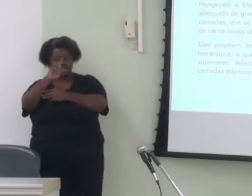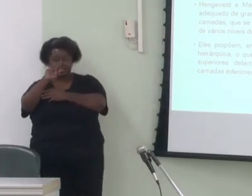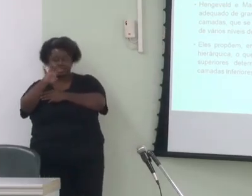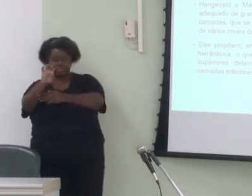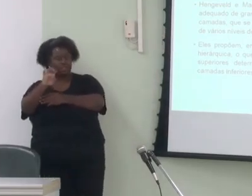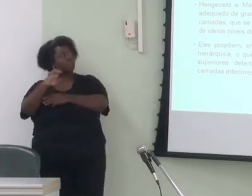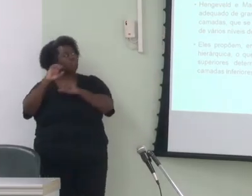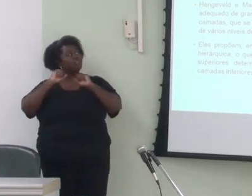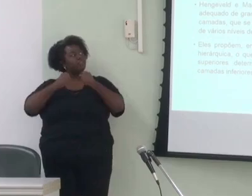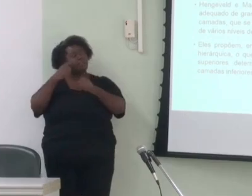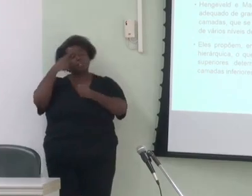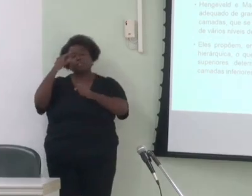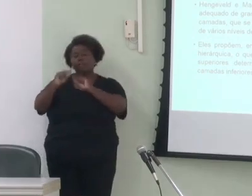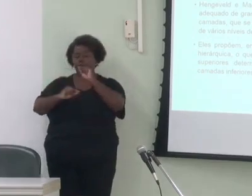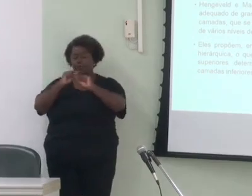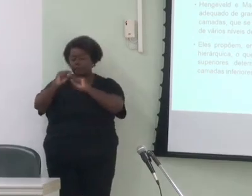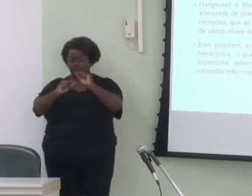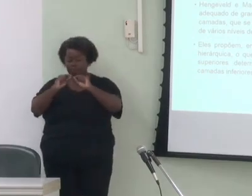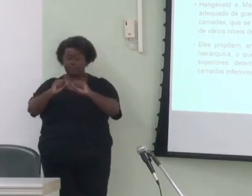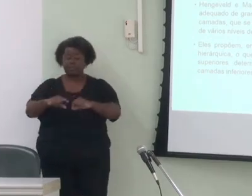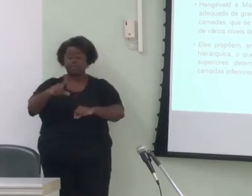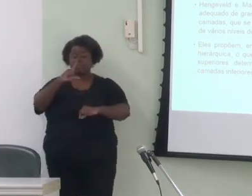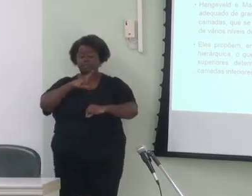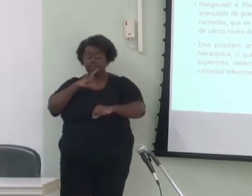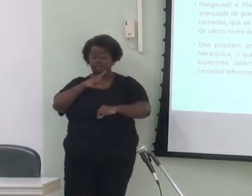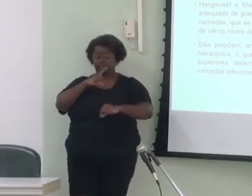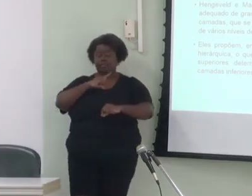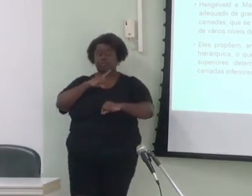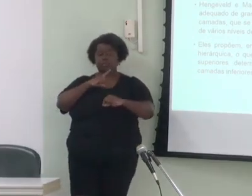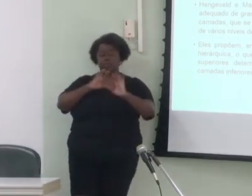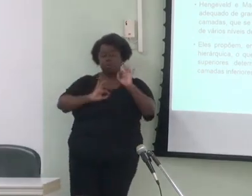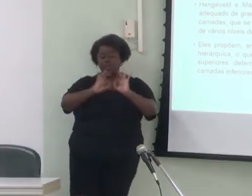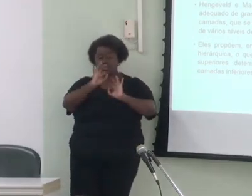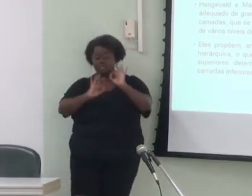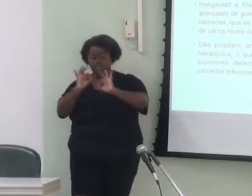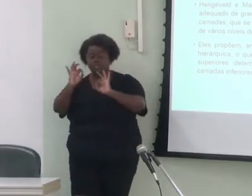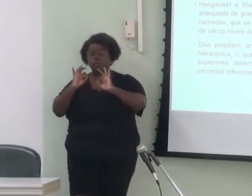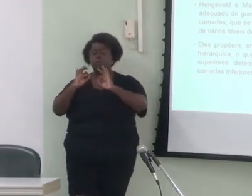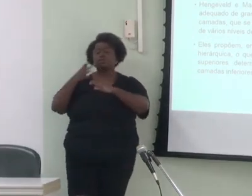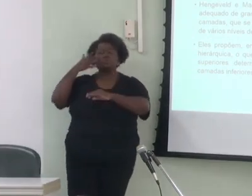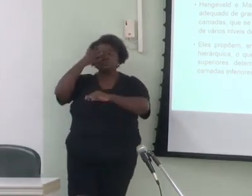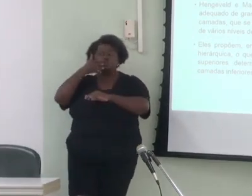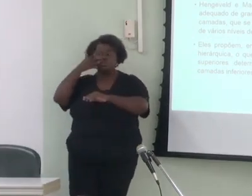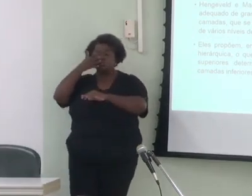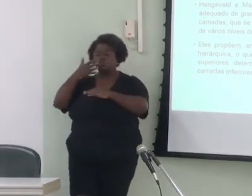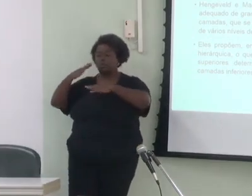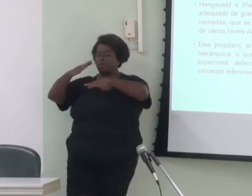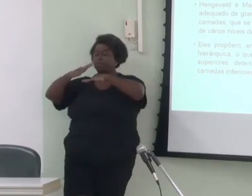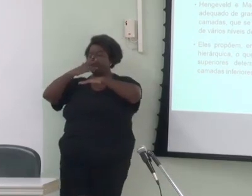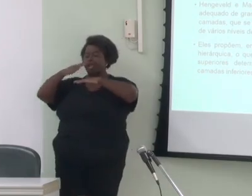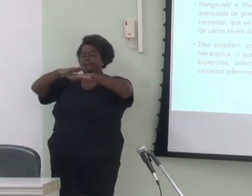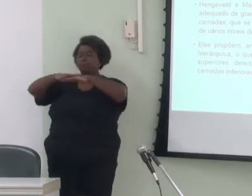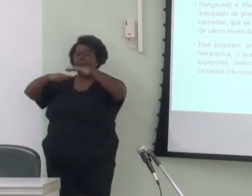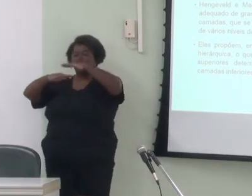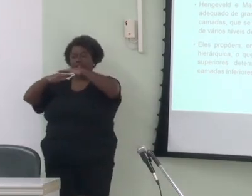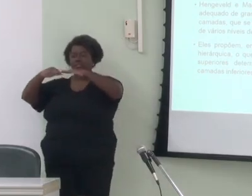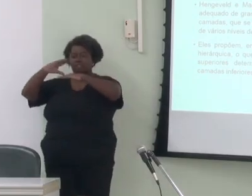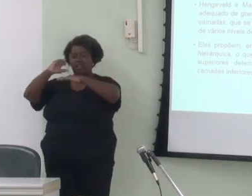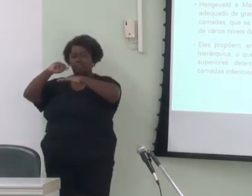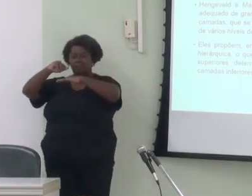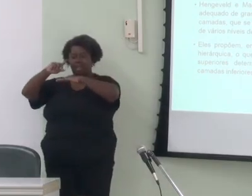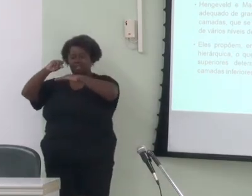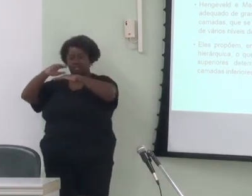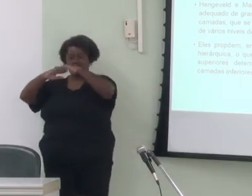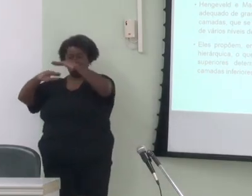requer tanto a aplicação de uma organização em camadas que se estenda ao nível do discurso quanto o reconhecimento de vários